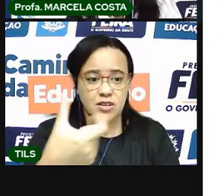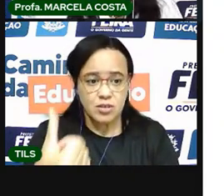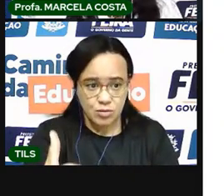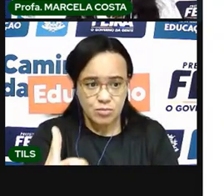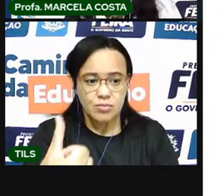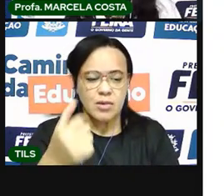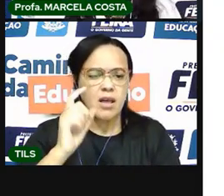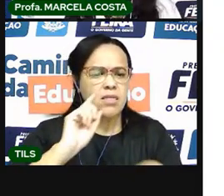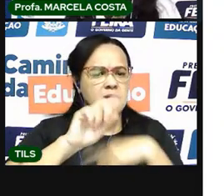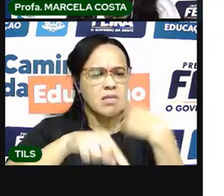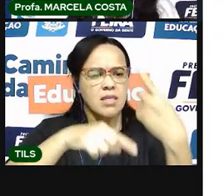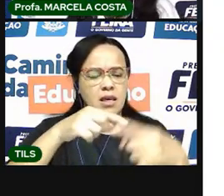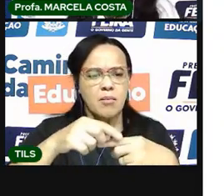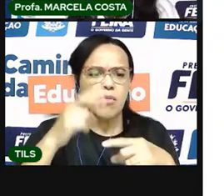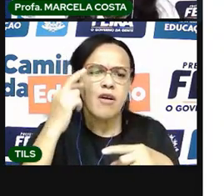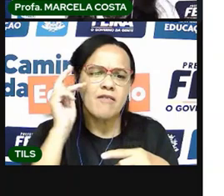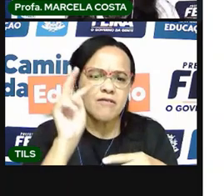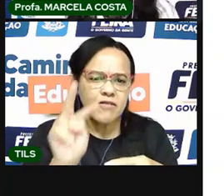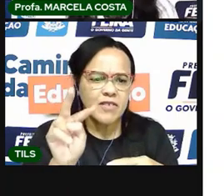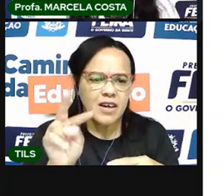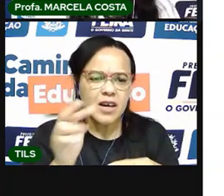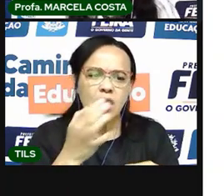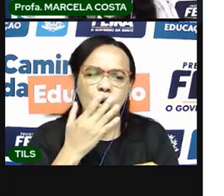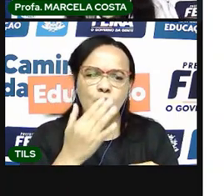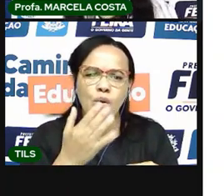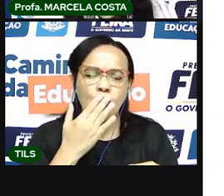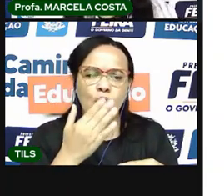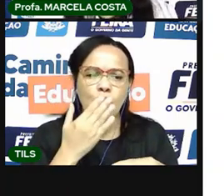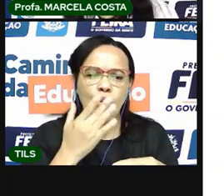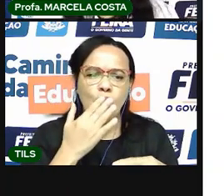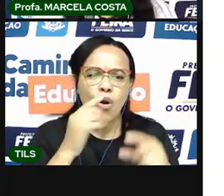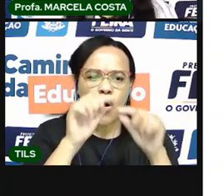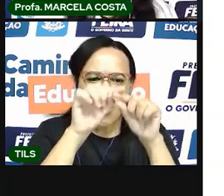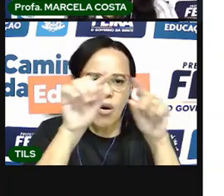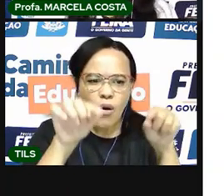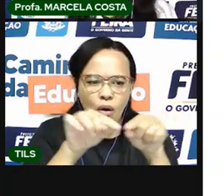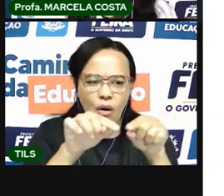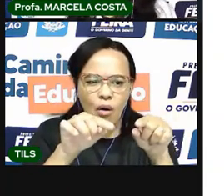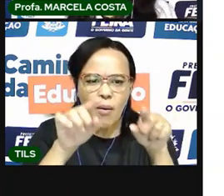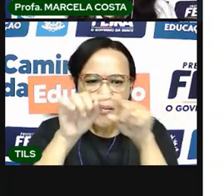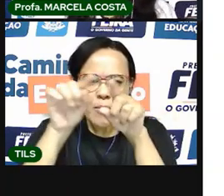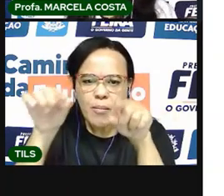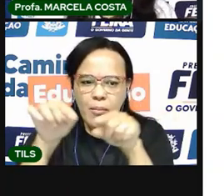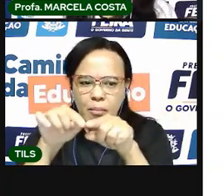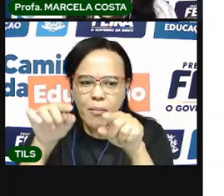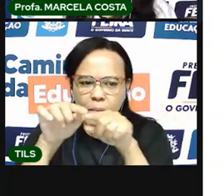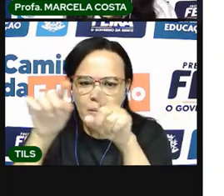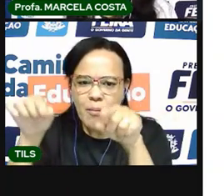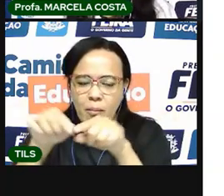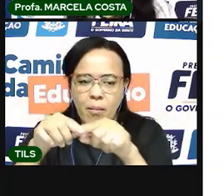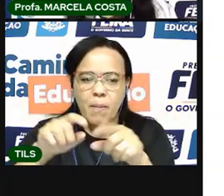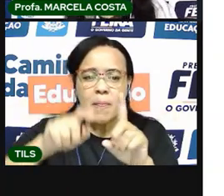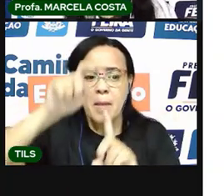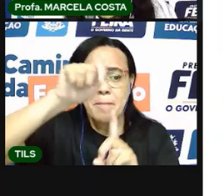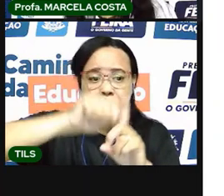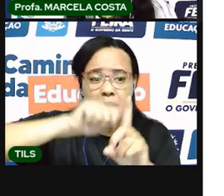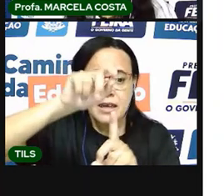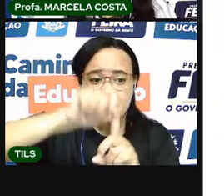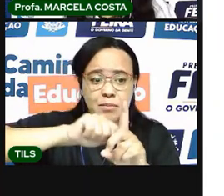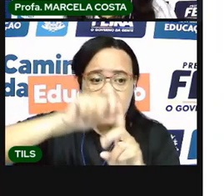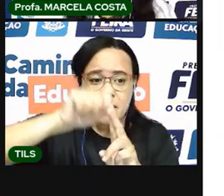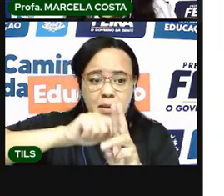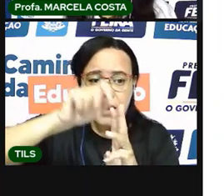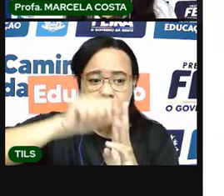Depois a gente vai observar que está separado em quadradinhos os meses do ano. Onde a gente identifica